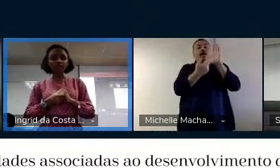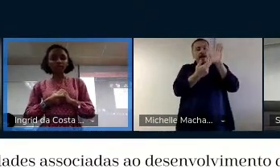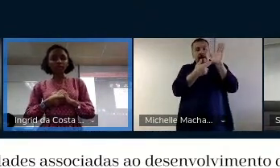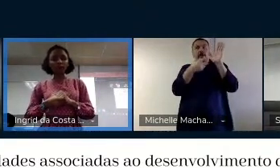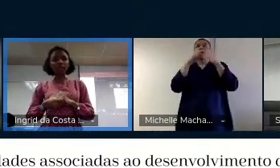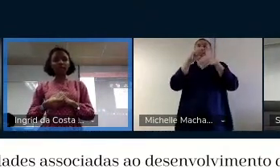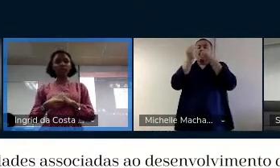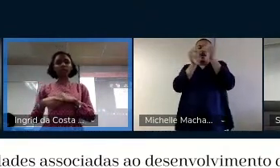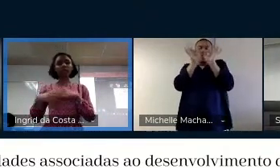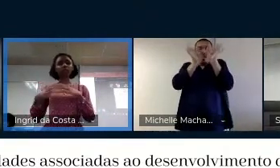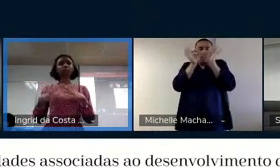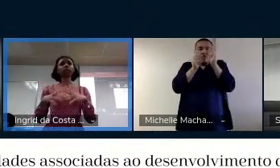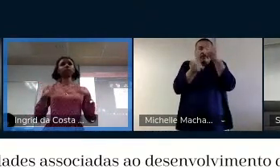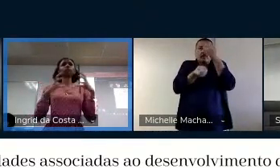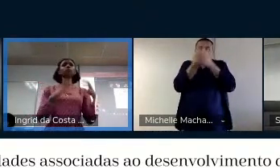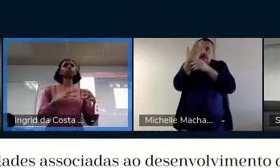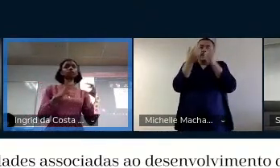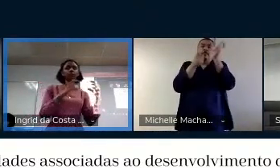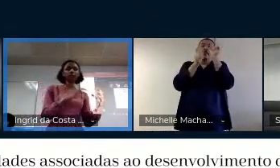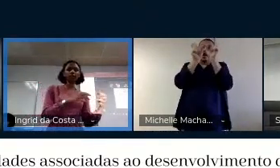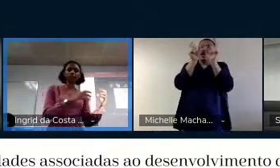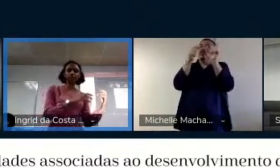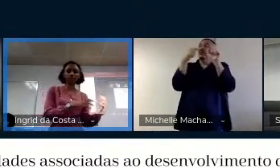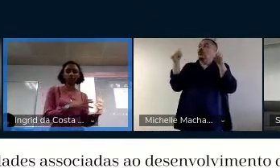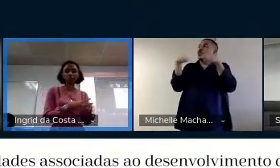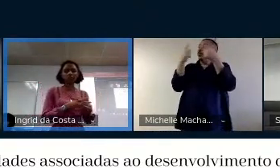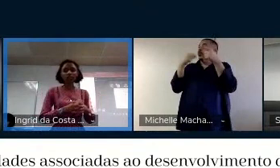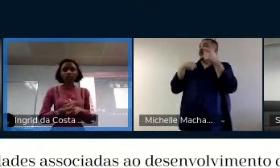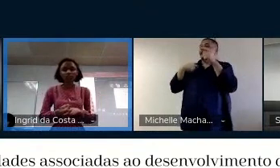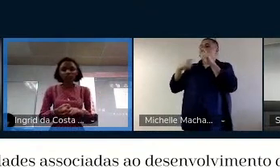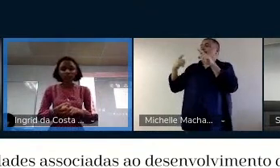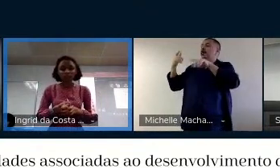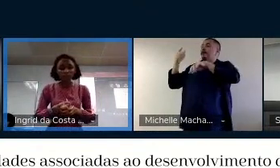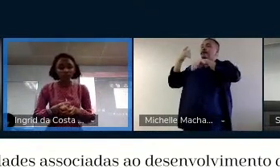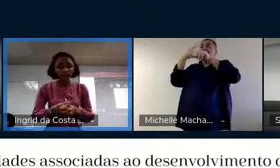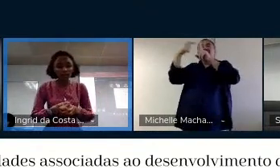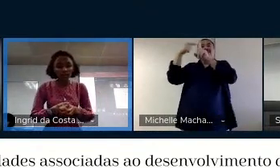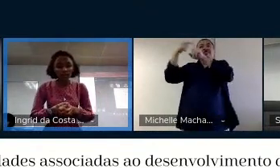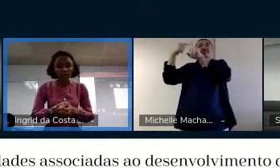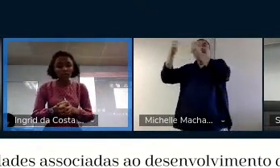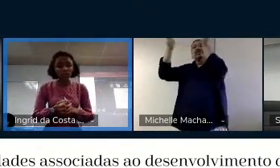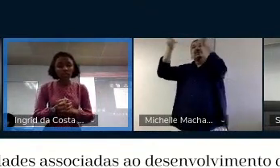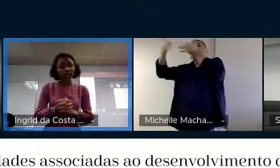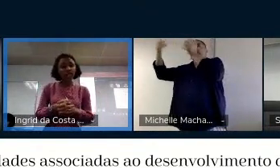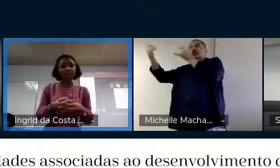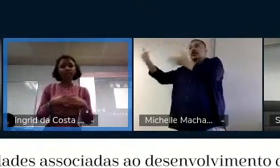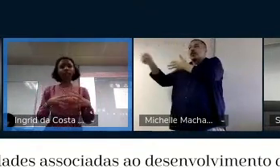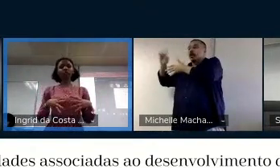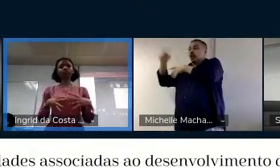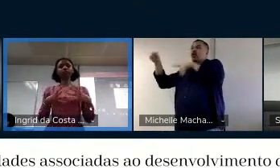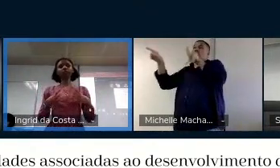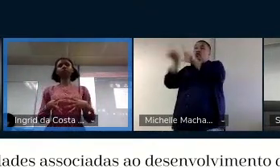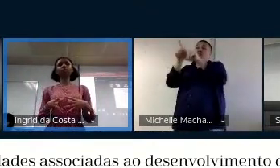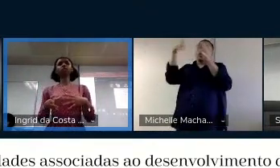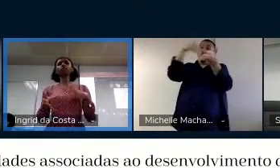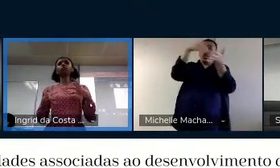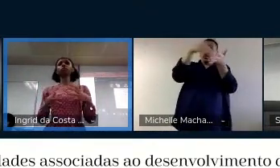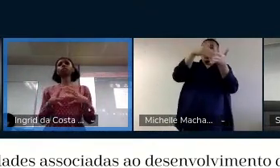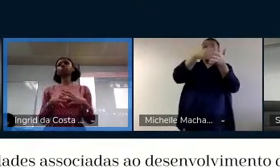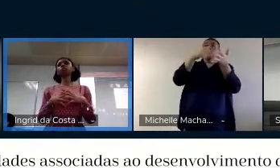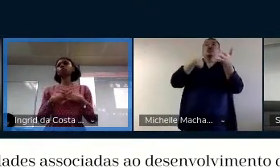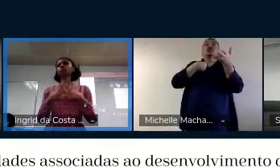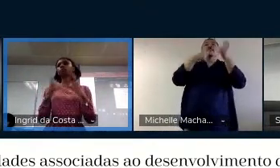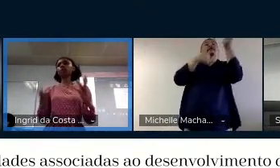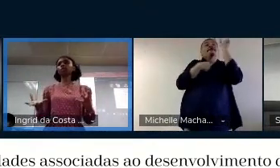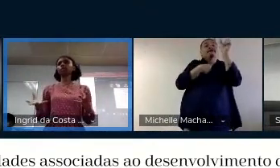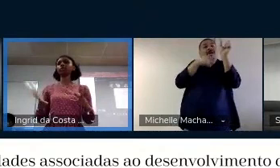palavras a partir das etapas que foram explicadas nas aulas. E, por fim, utilizar essas palavras derivadas